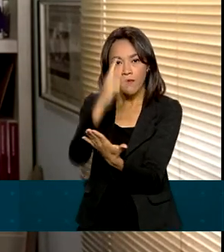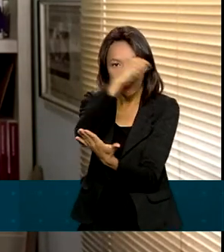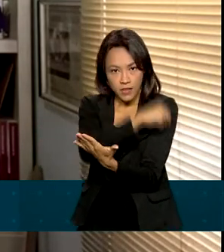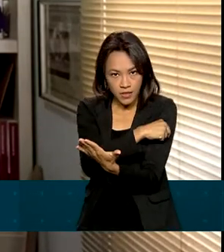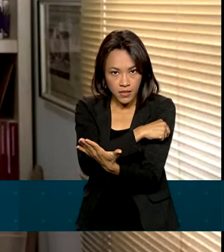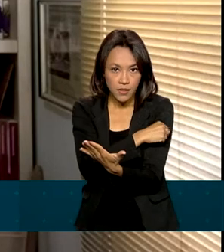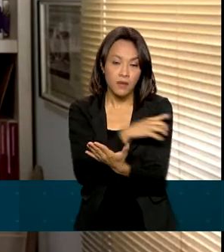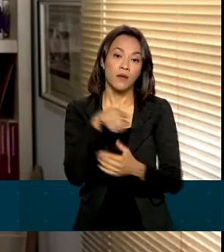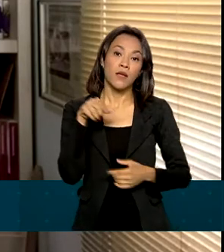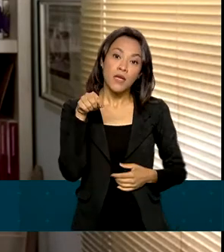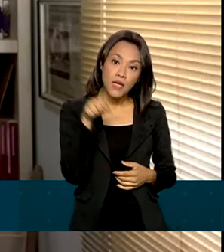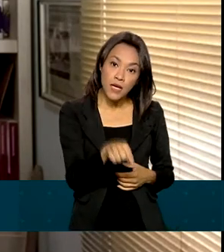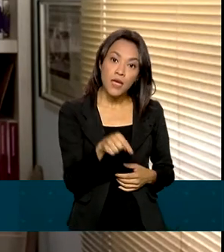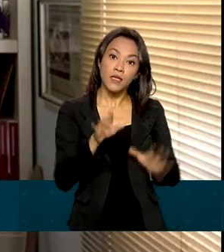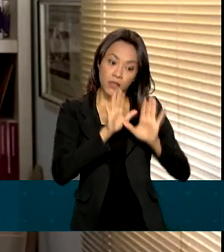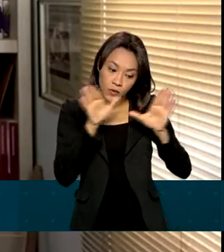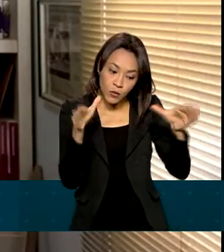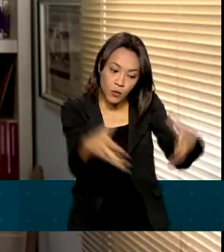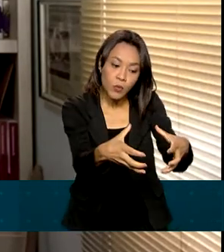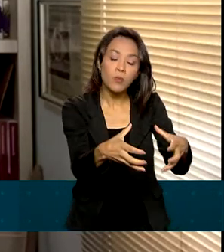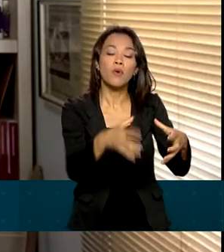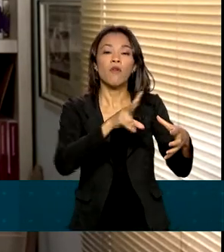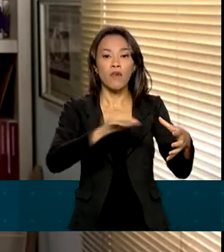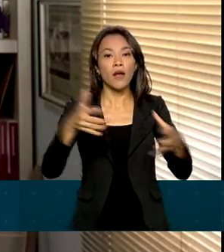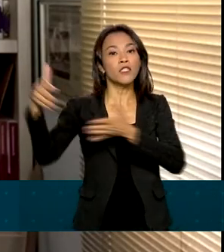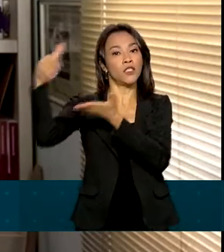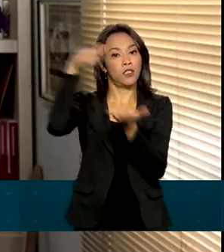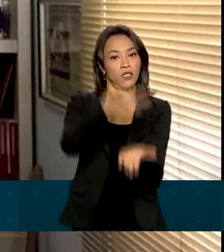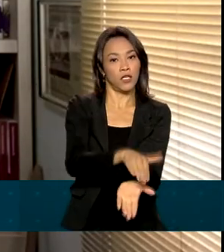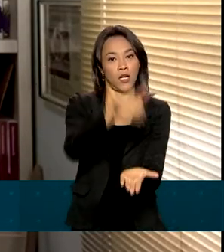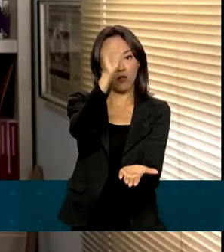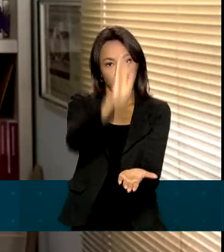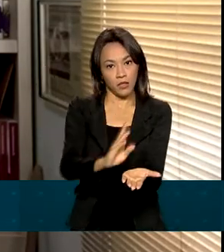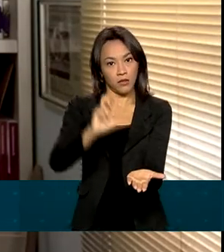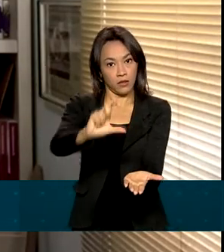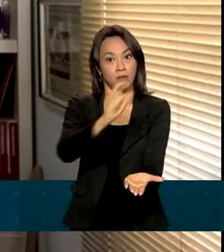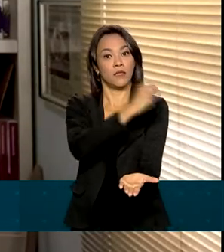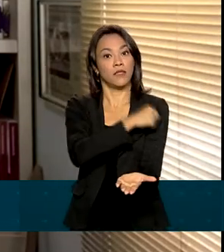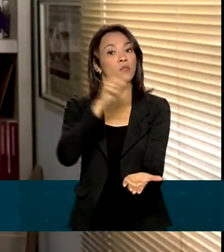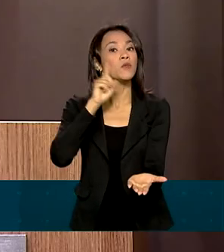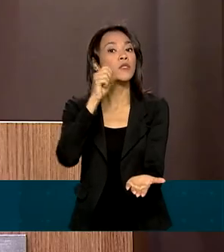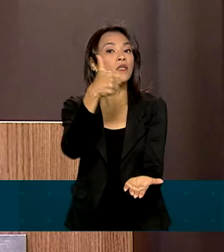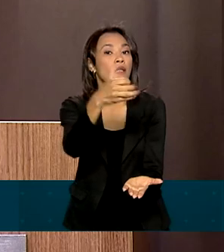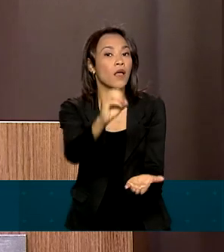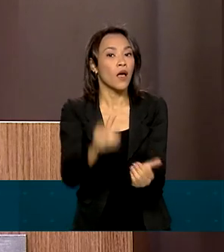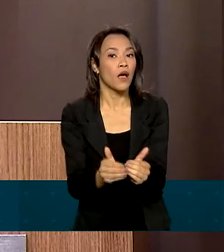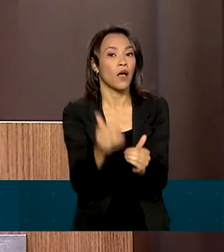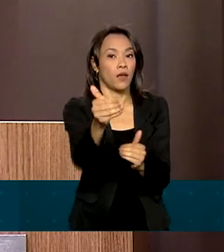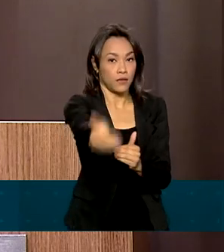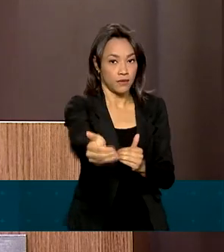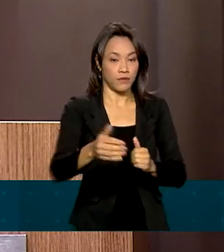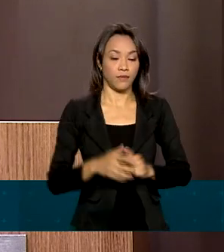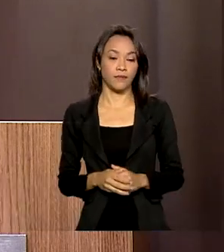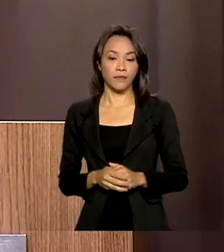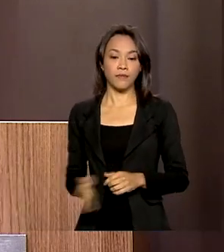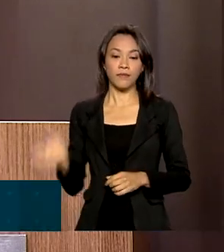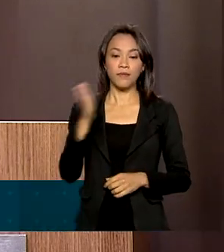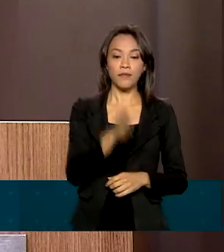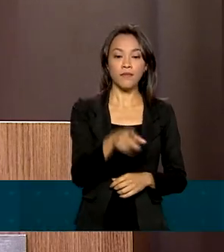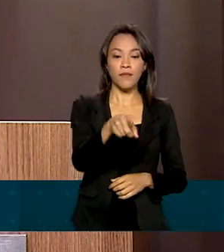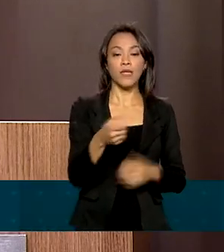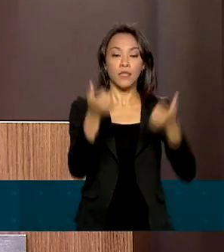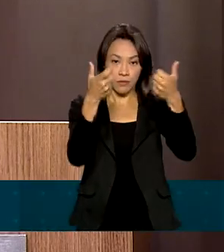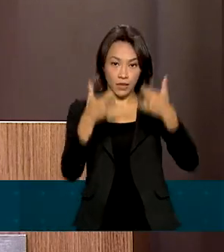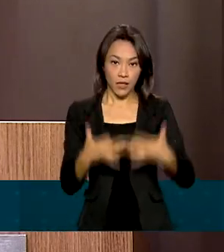específicos para este público devem começar a chegar ao país no próximo dia 10. Reiteramos, o Ministério da